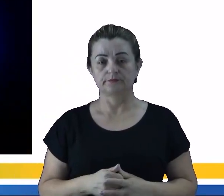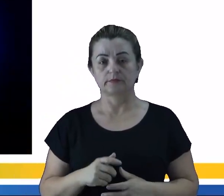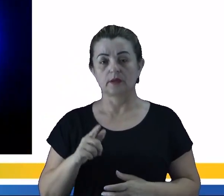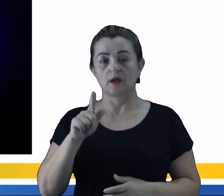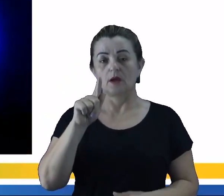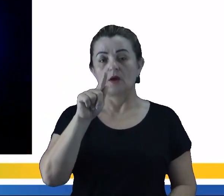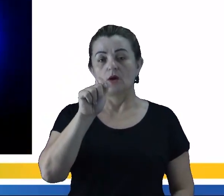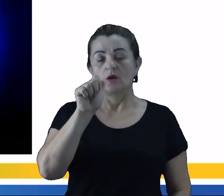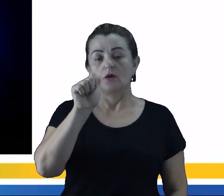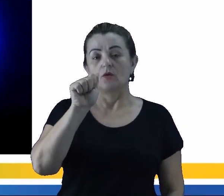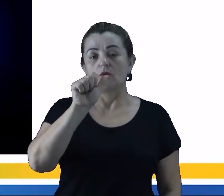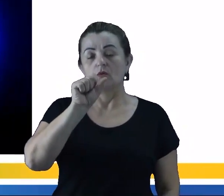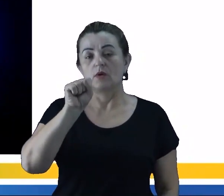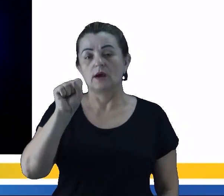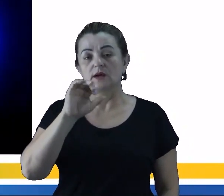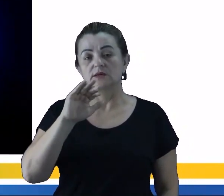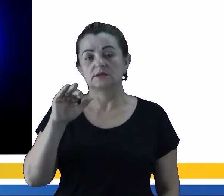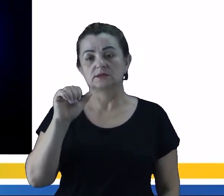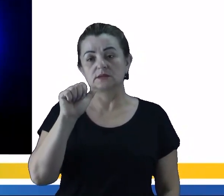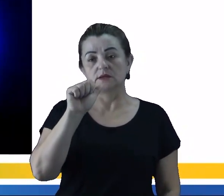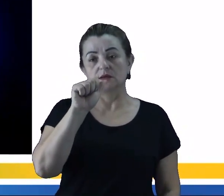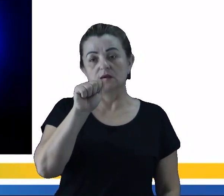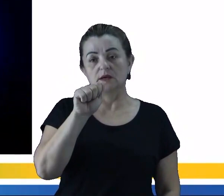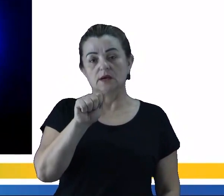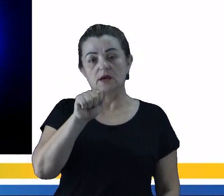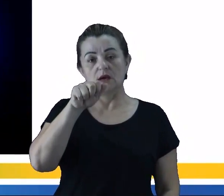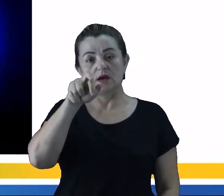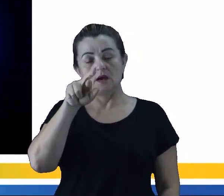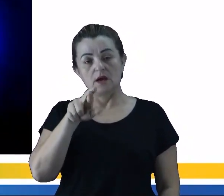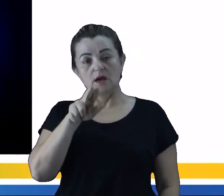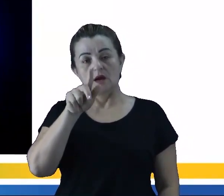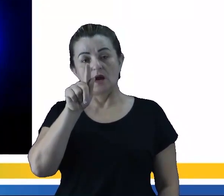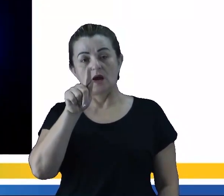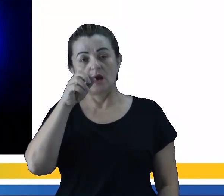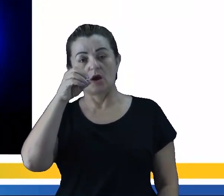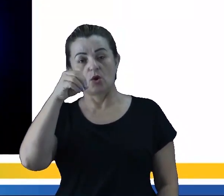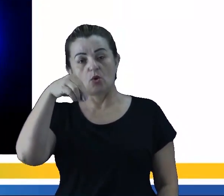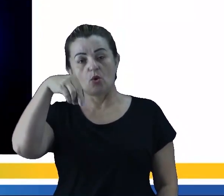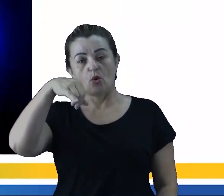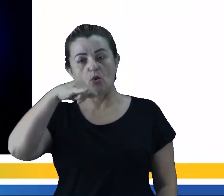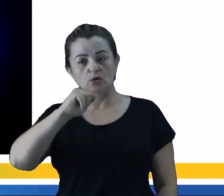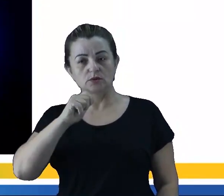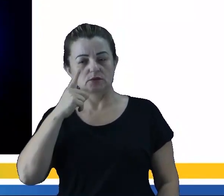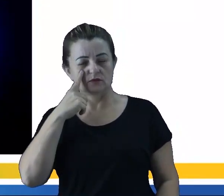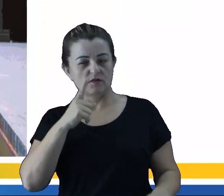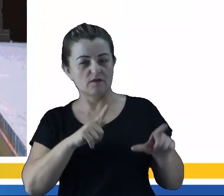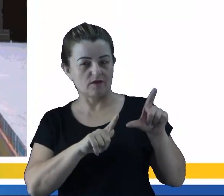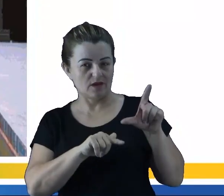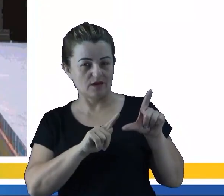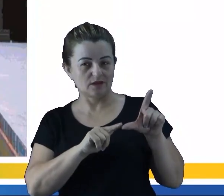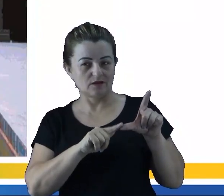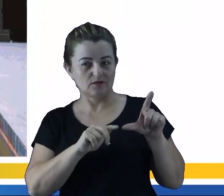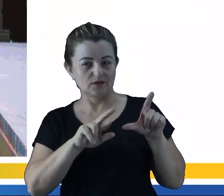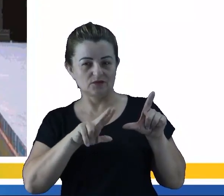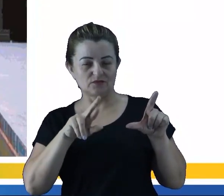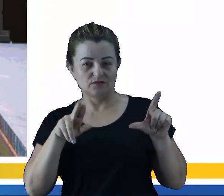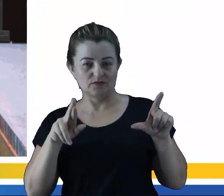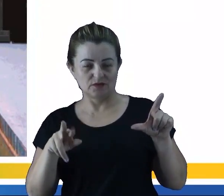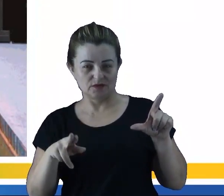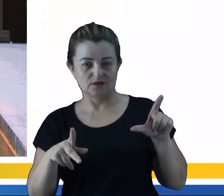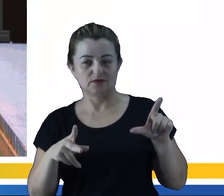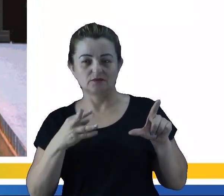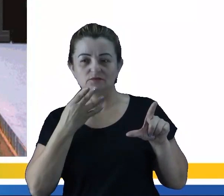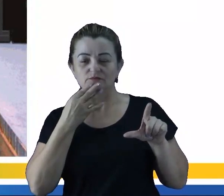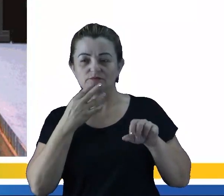O gás argônio, né? Ele é utilizado ali nos letreiros luminosos, né? Ele vai apresentar essa cor roxa. A gente tem o nitrogênio